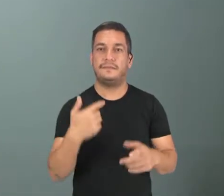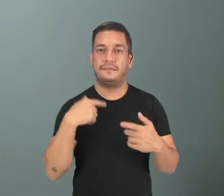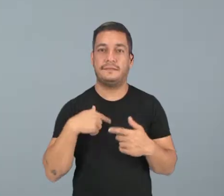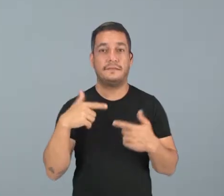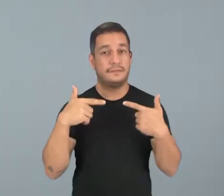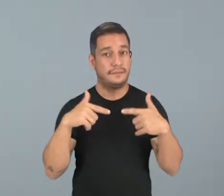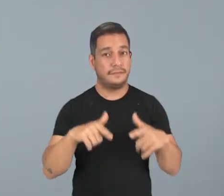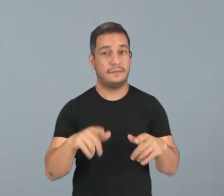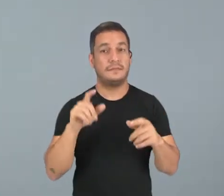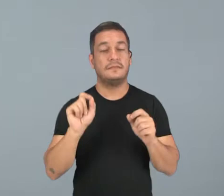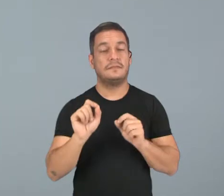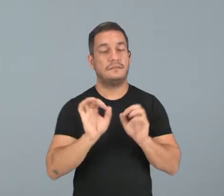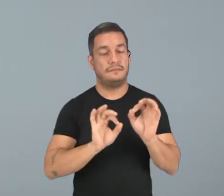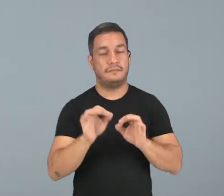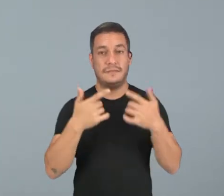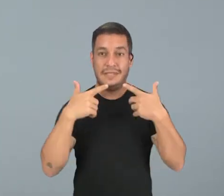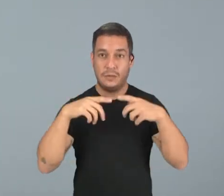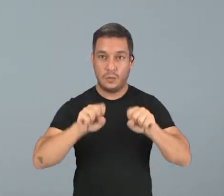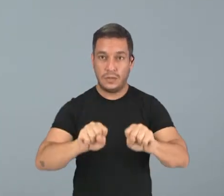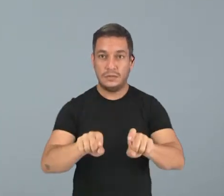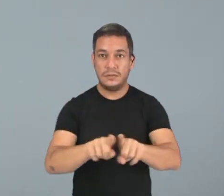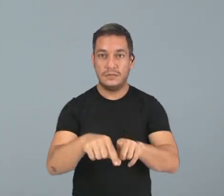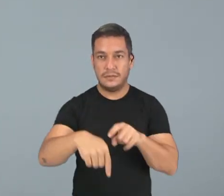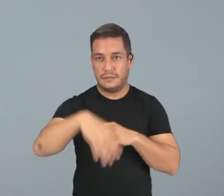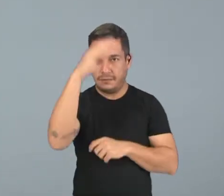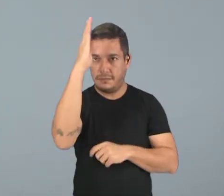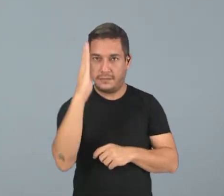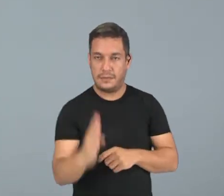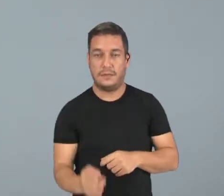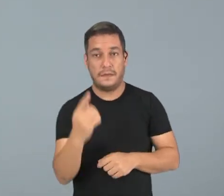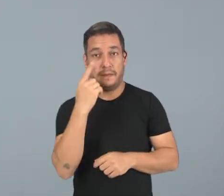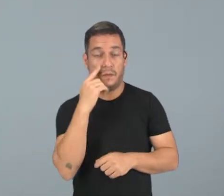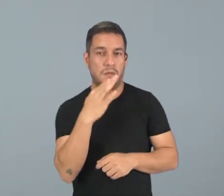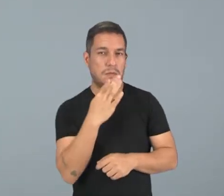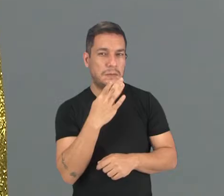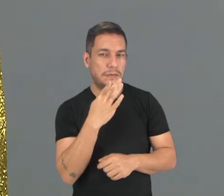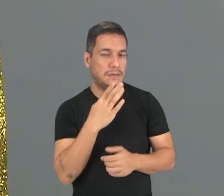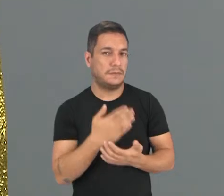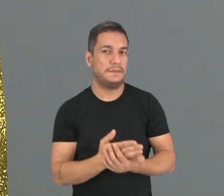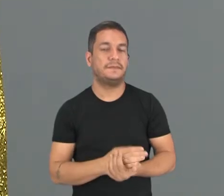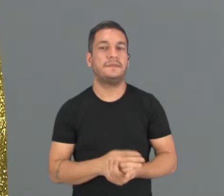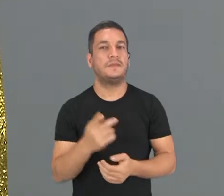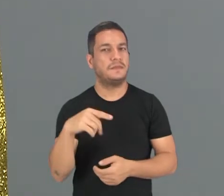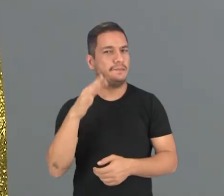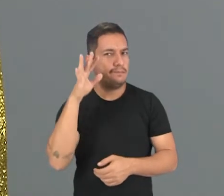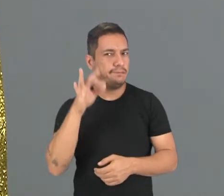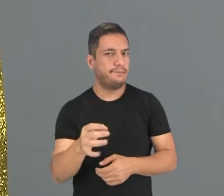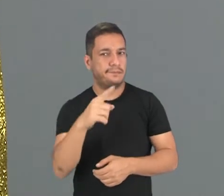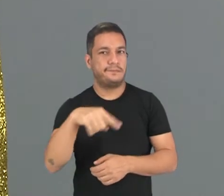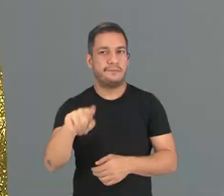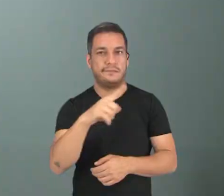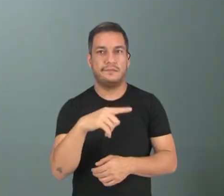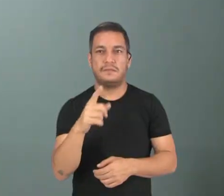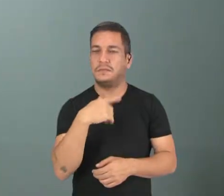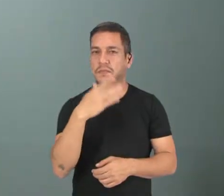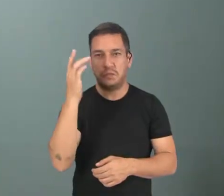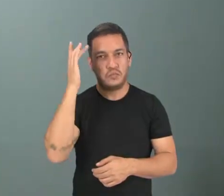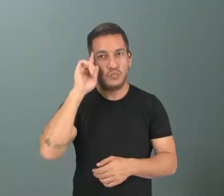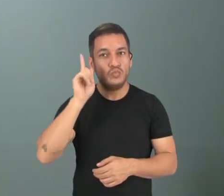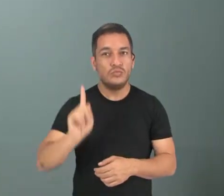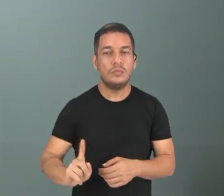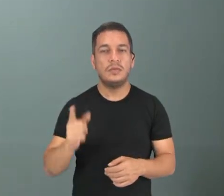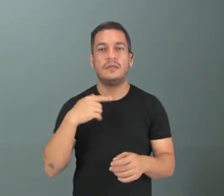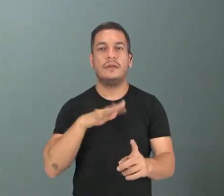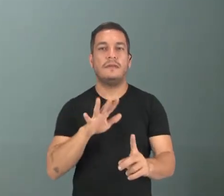própria construção da nossa linguagem, aqui no Brasil. Vamos lá conhecer algumas? Tenho certeza que vocês não sabiam o que era de